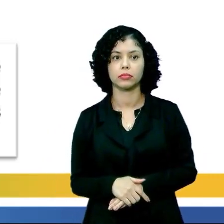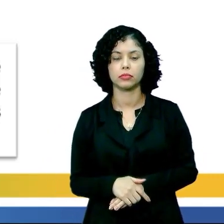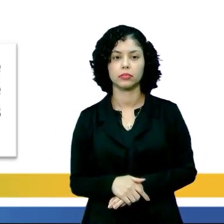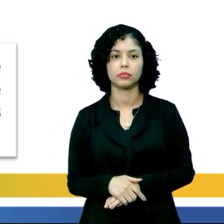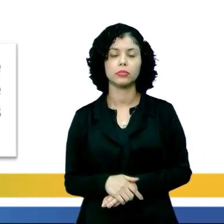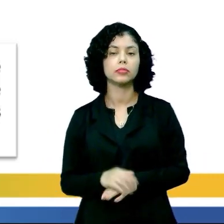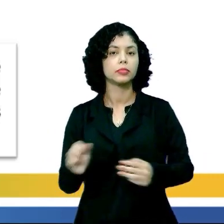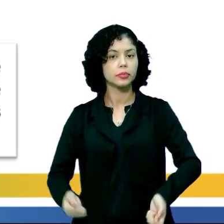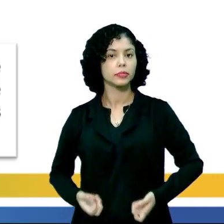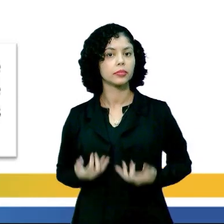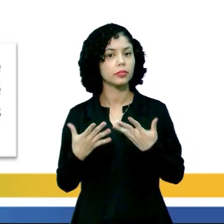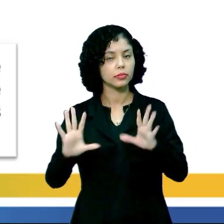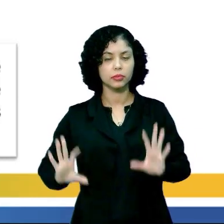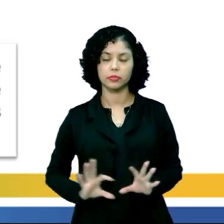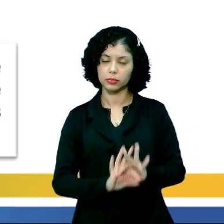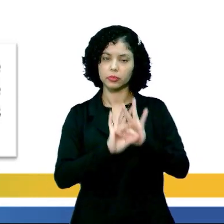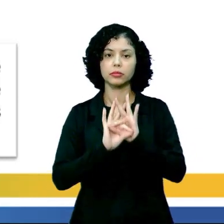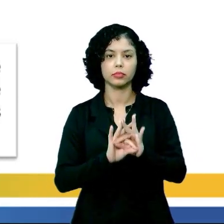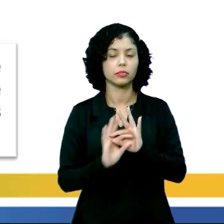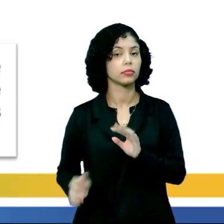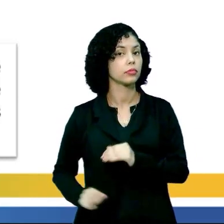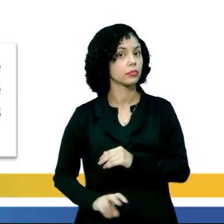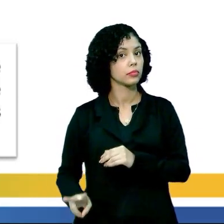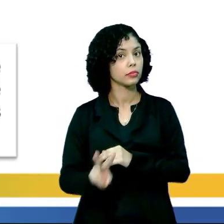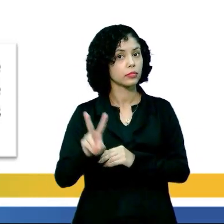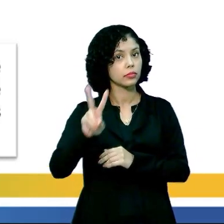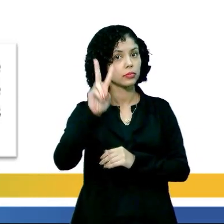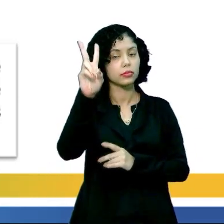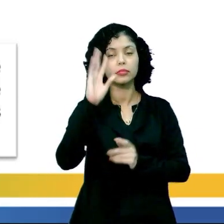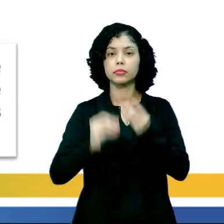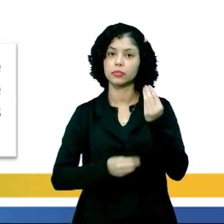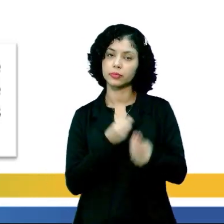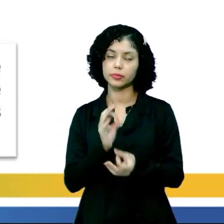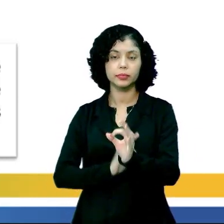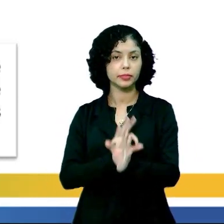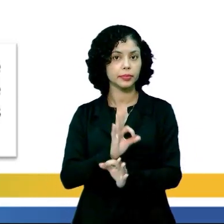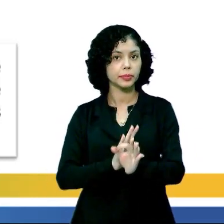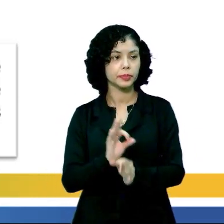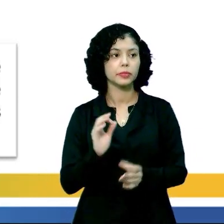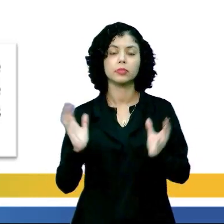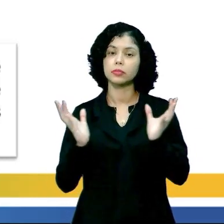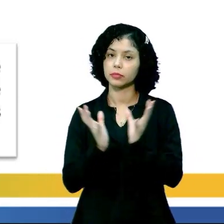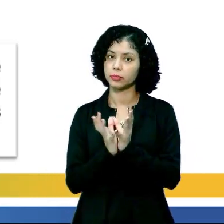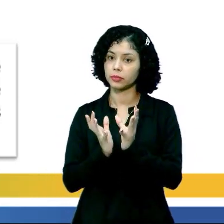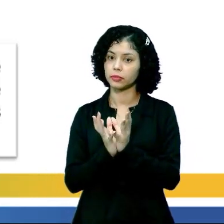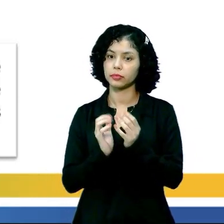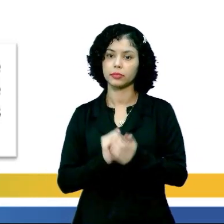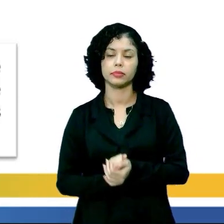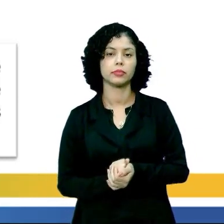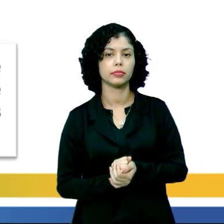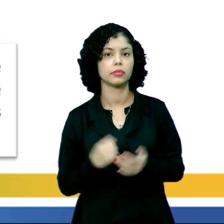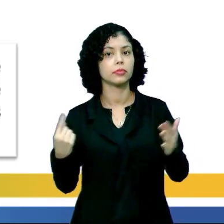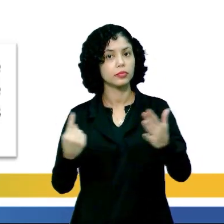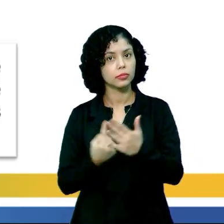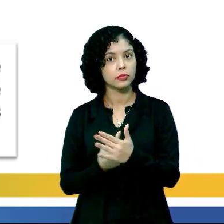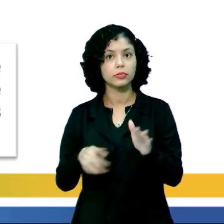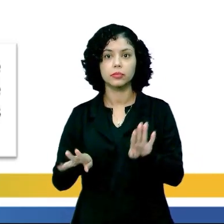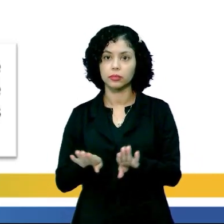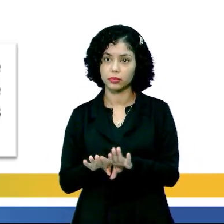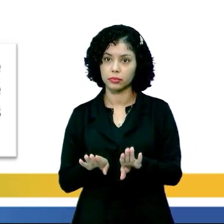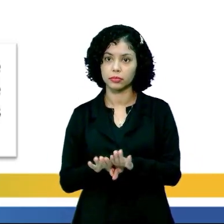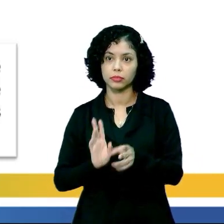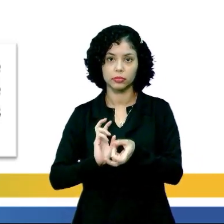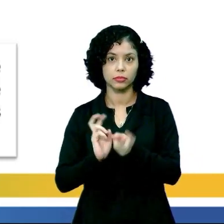conjunto de manifestações ligadas aos valores, às formas de se organizar coletivamente, inclui-se os